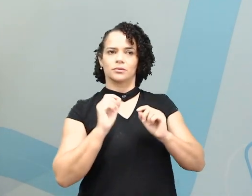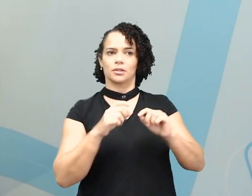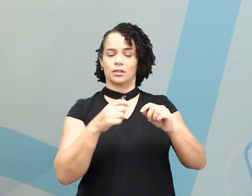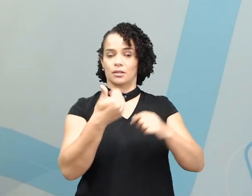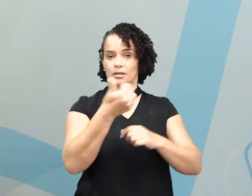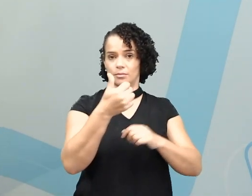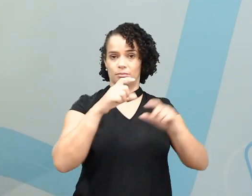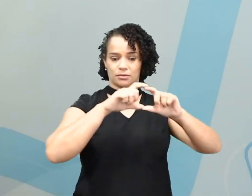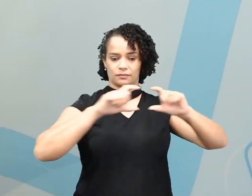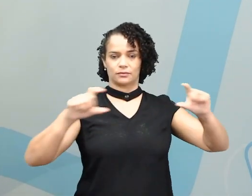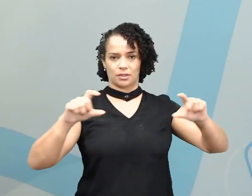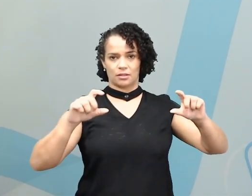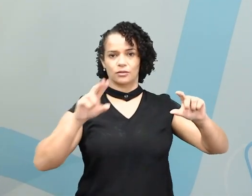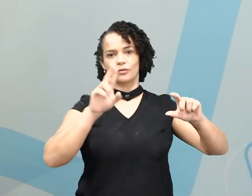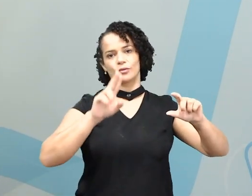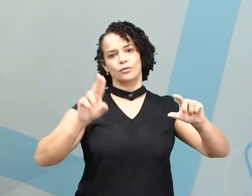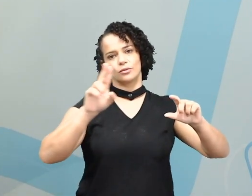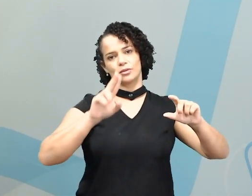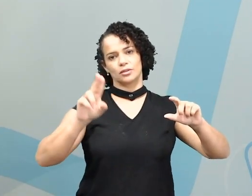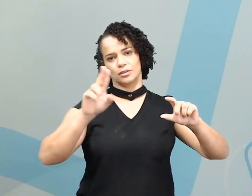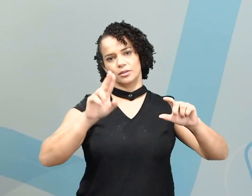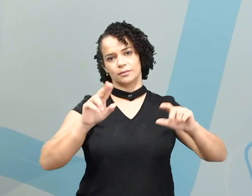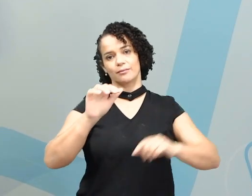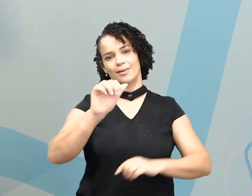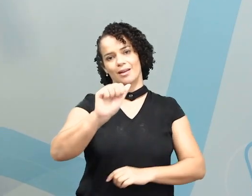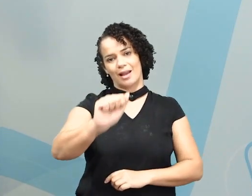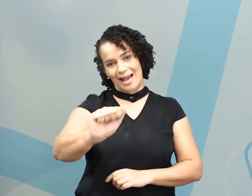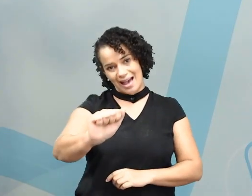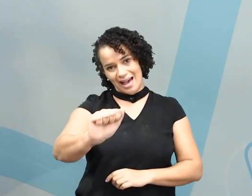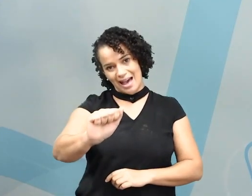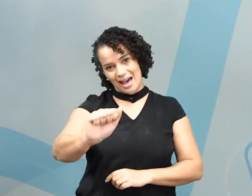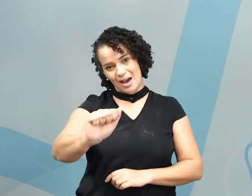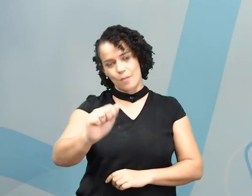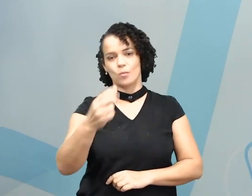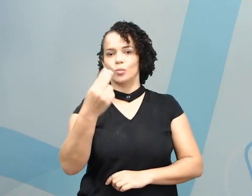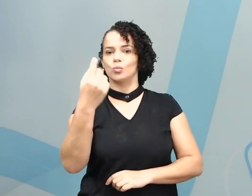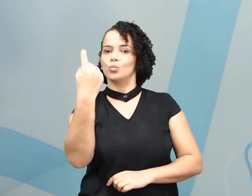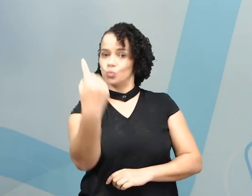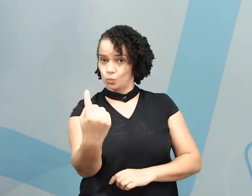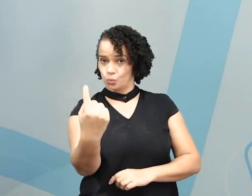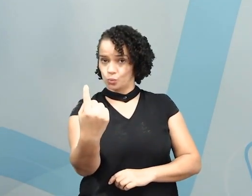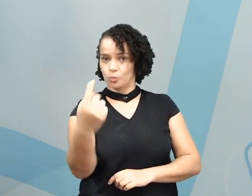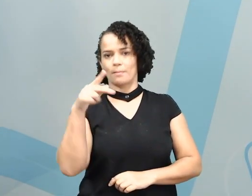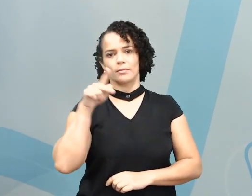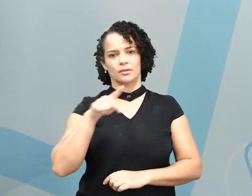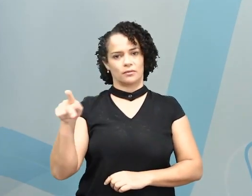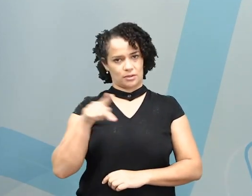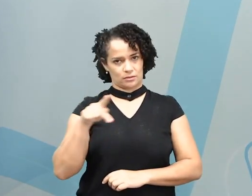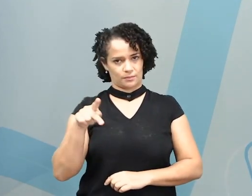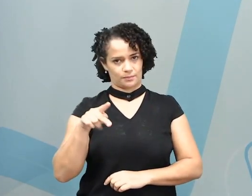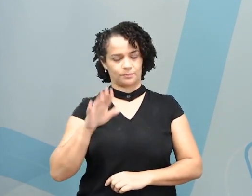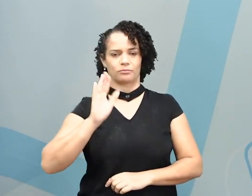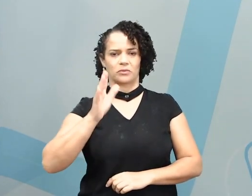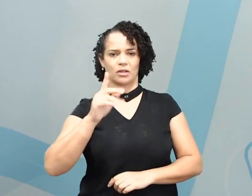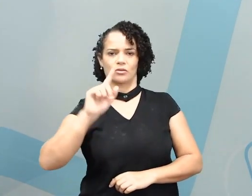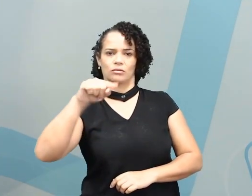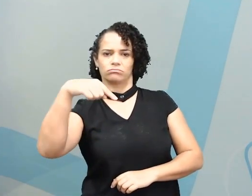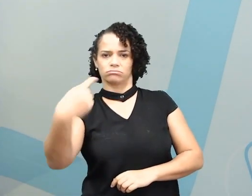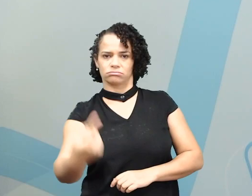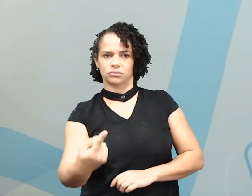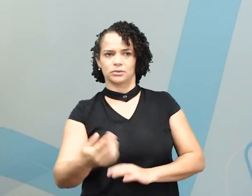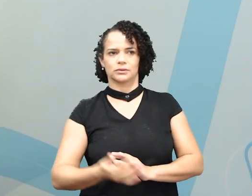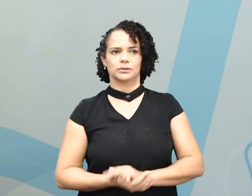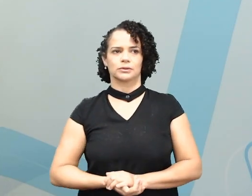eu vou usar a teacher. Por quê? Porque um professor. Já no caso de